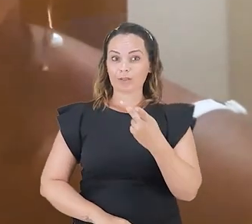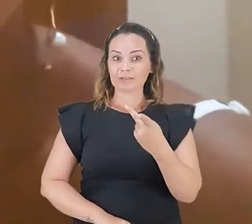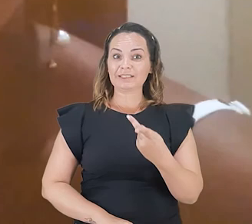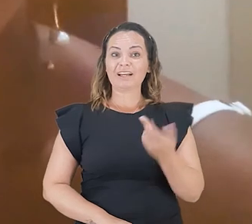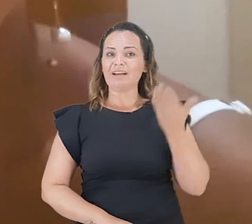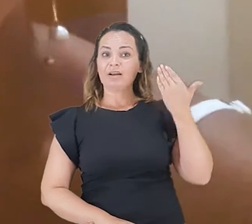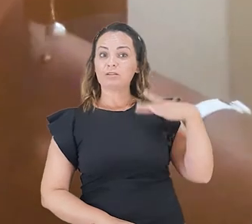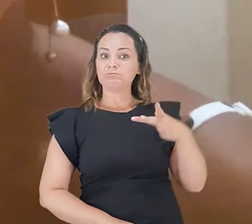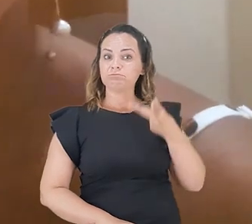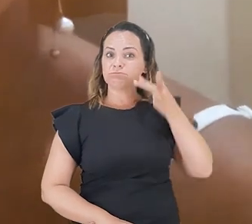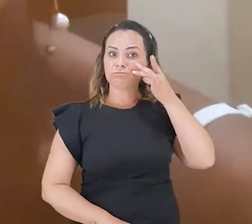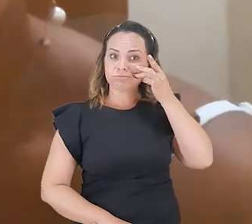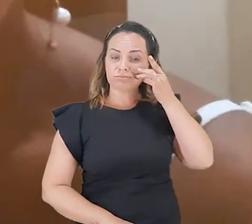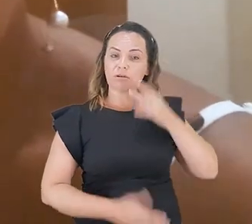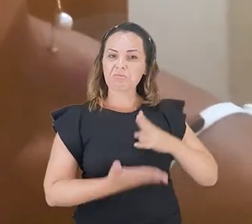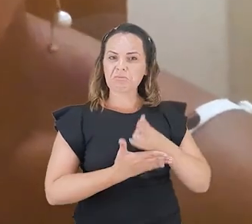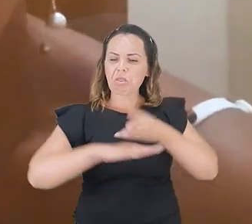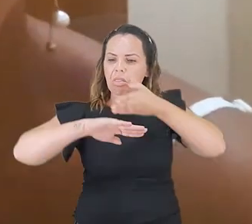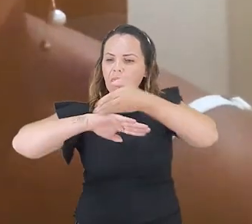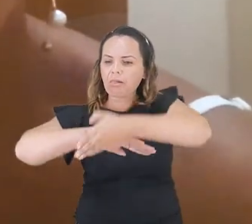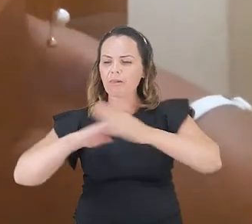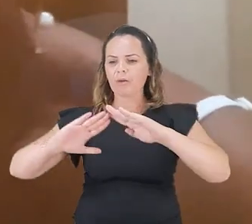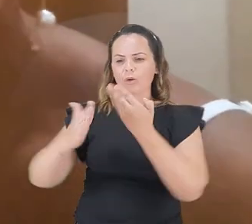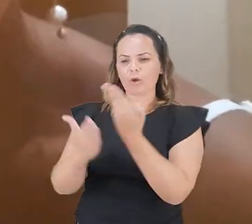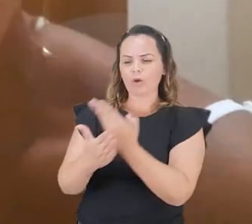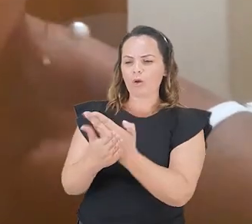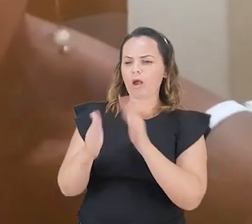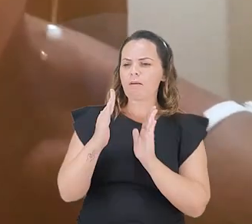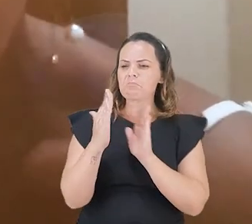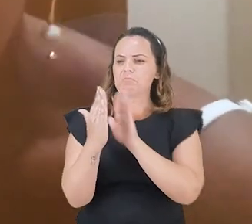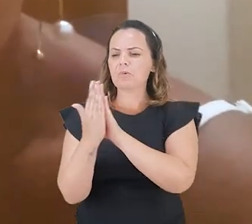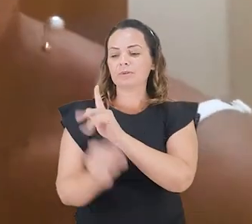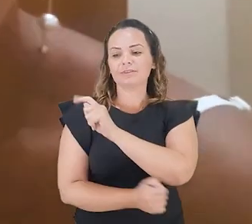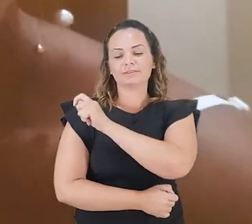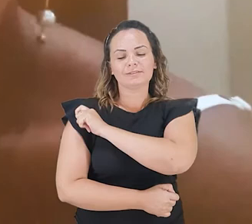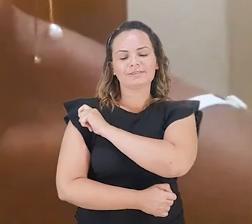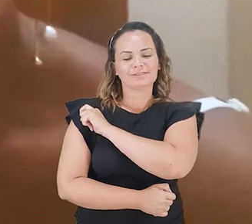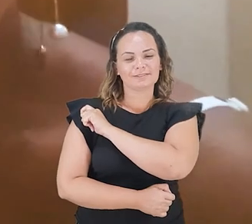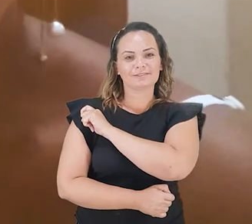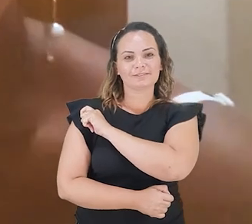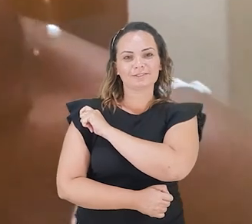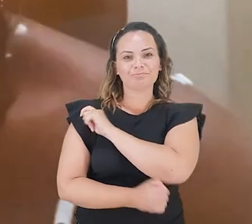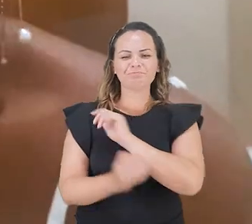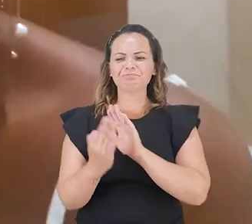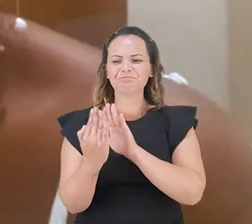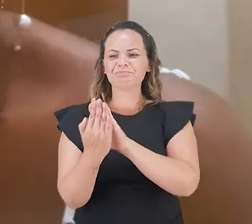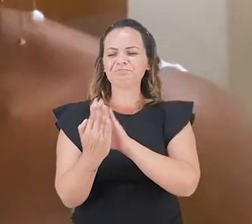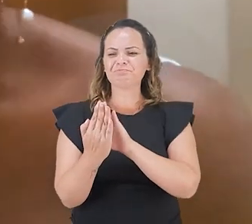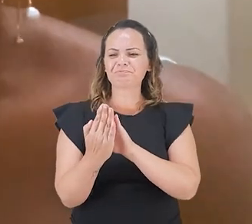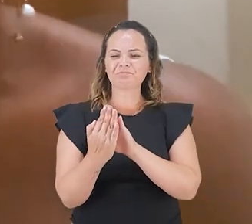essencialmente presencial, nós sempre estivemos dentro da unidade escolar, muito próximo dos estudantes, muito próximo dos